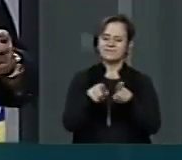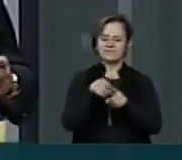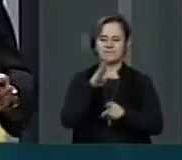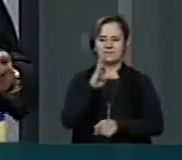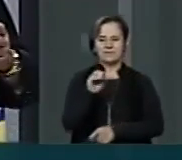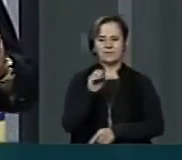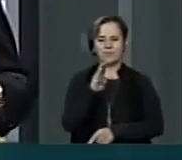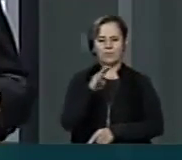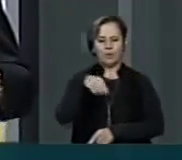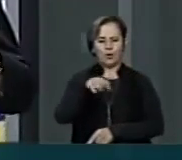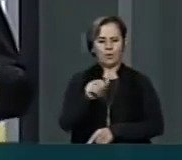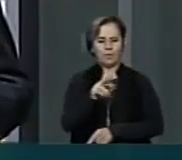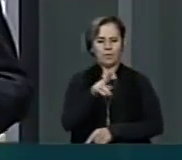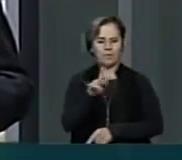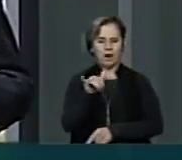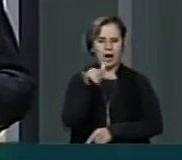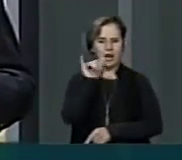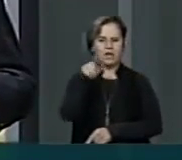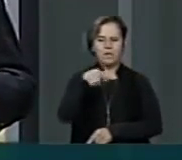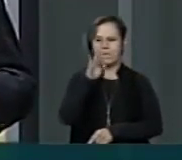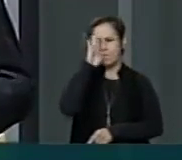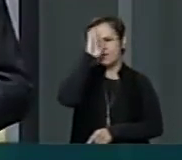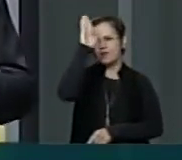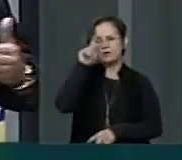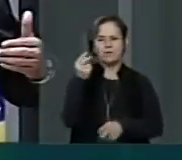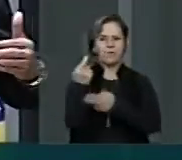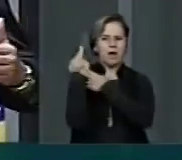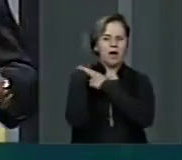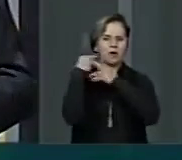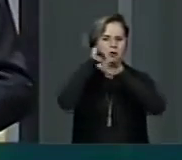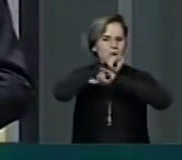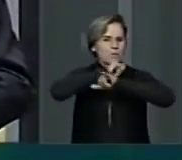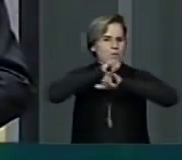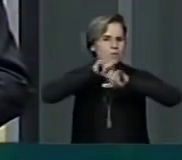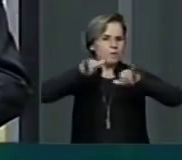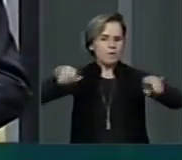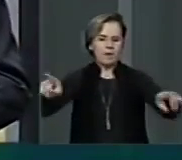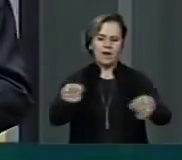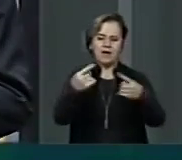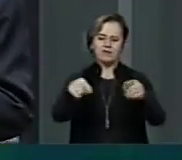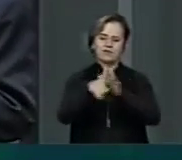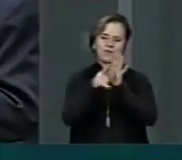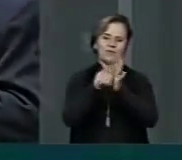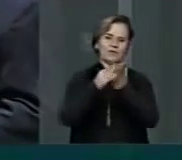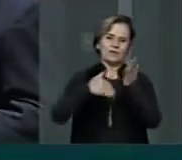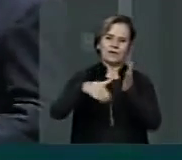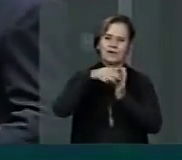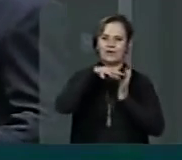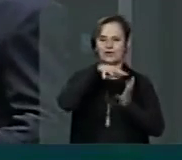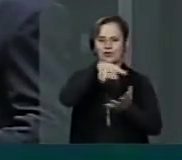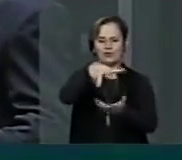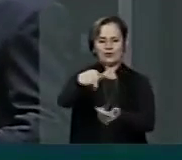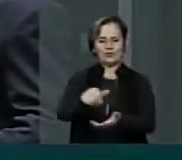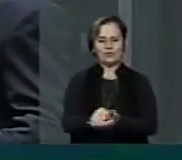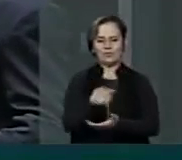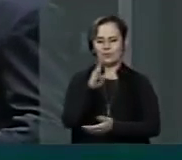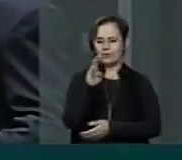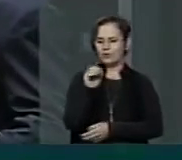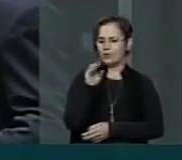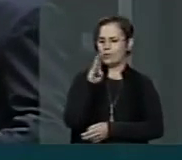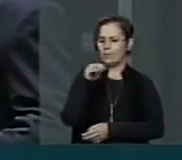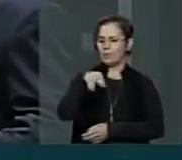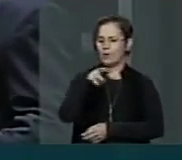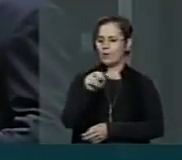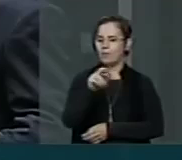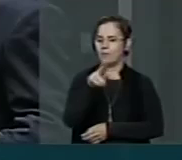Marley foi o principal responsável por difundir esta música do planeta. Bob Marley tinha nas suas